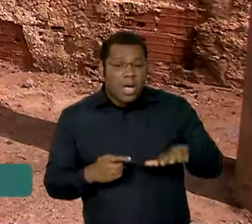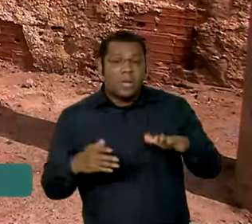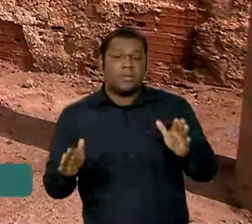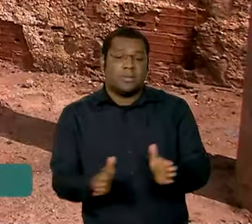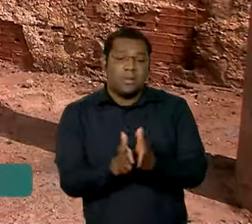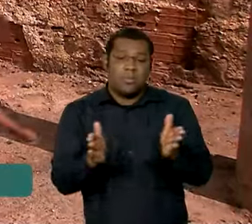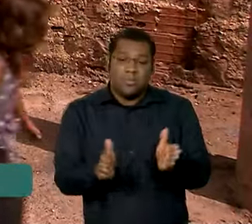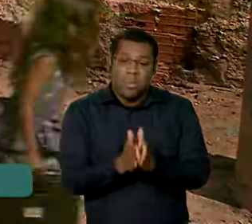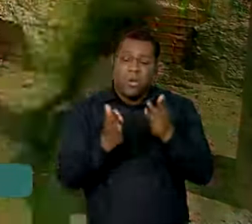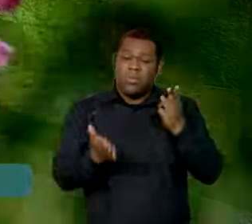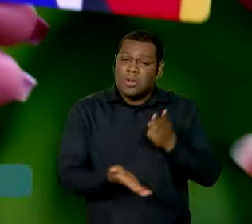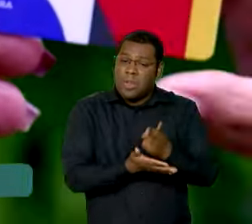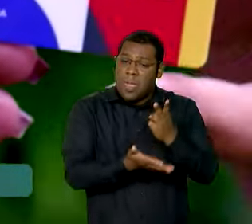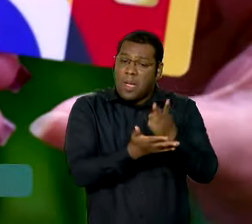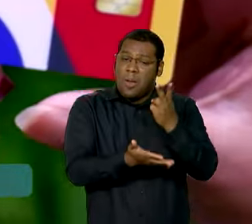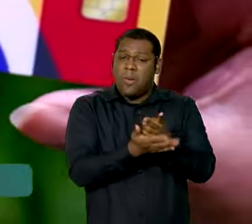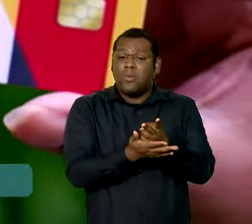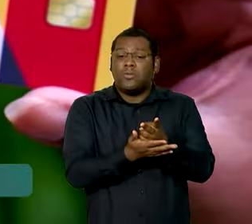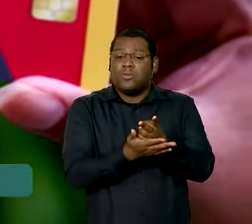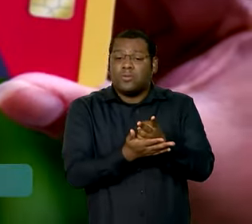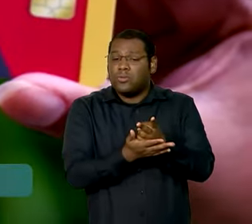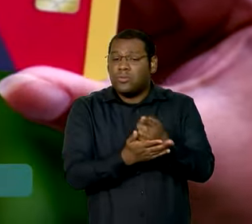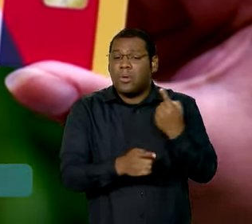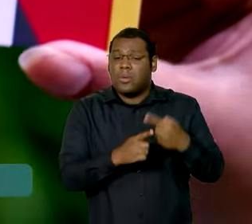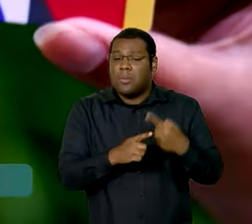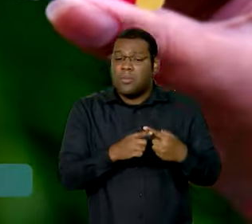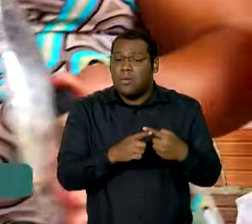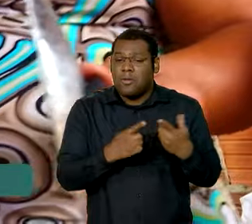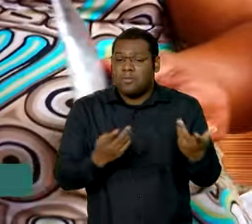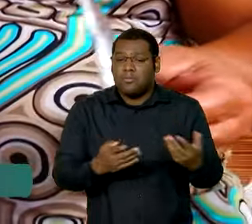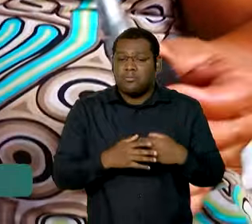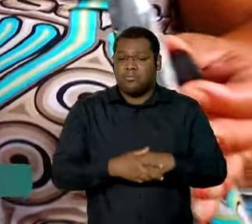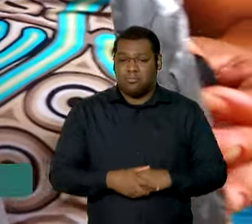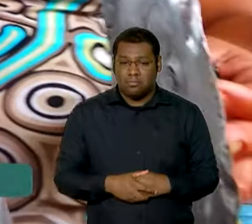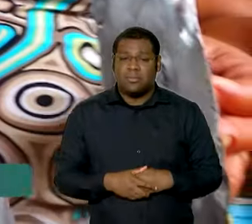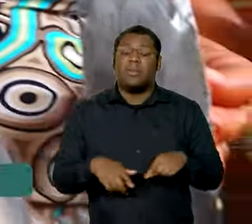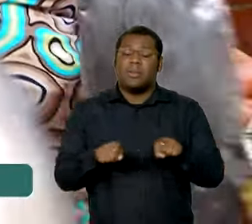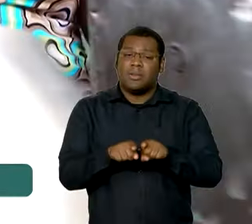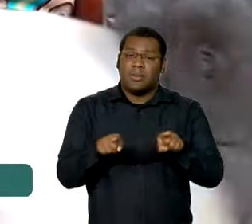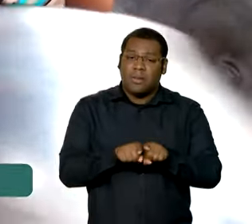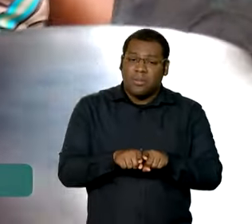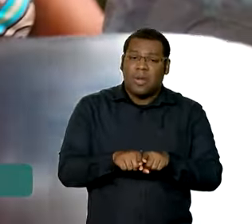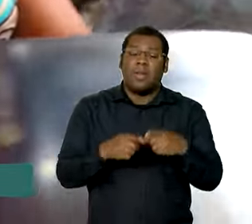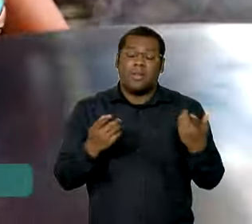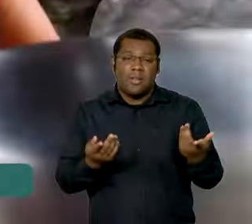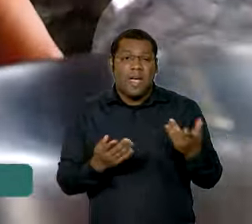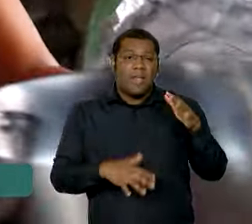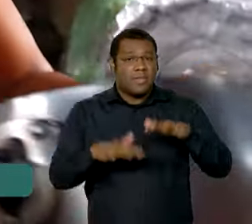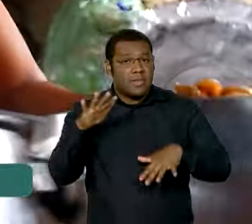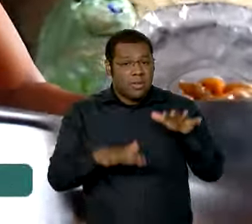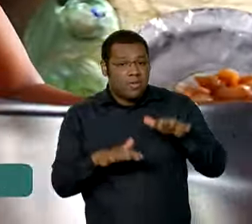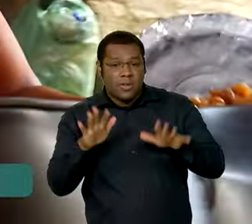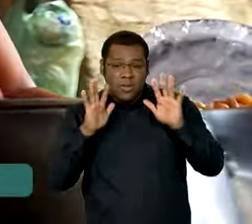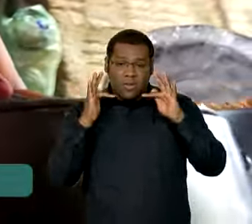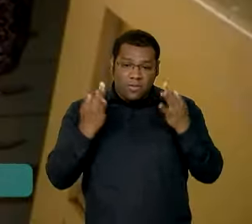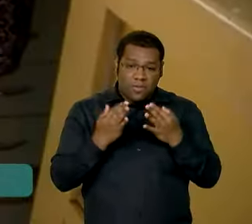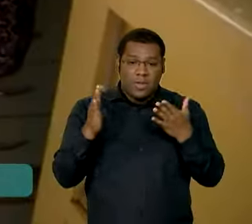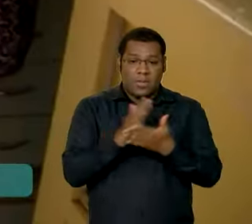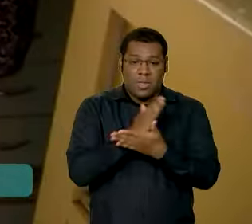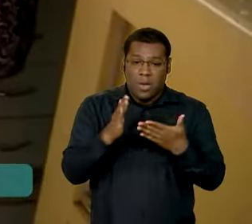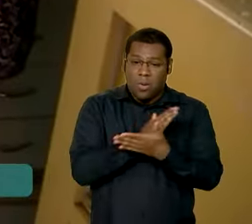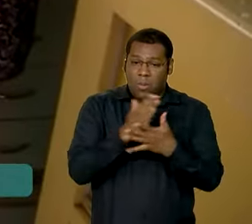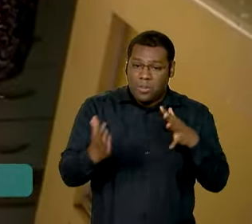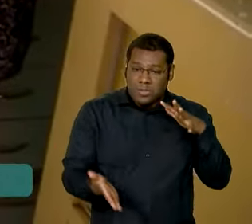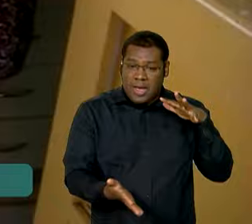acabaram de entrar no cadastro e ainda estão naquele processo de habilitação para receber o Bolsa. Então, a gente está tentando identificar